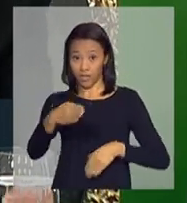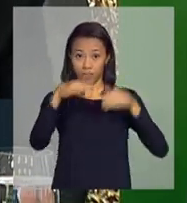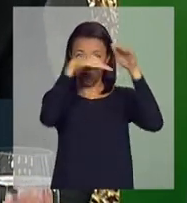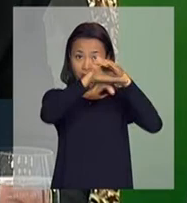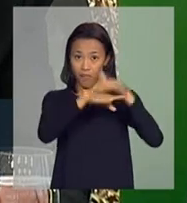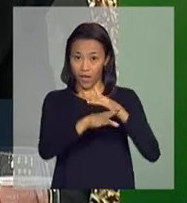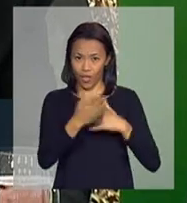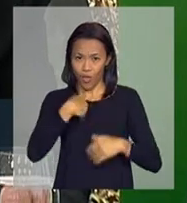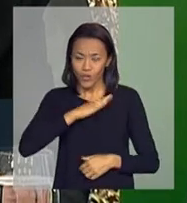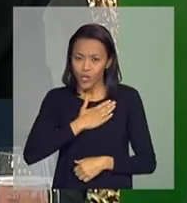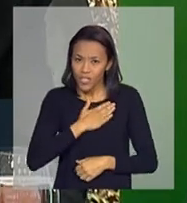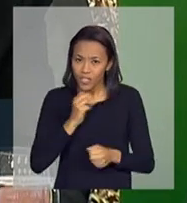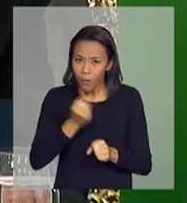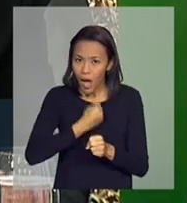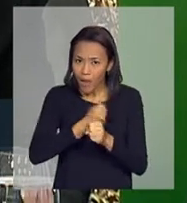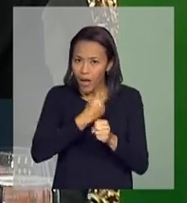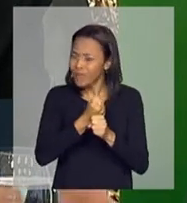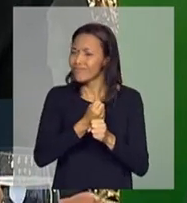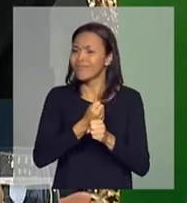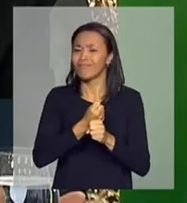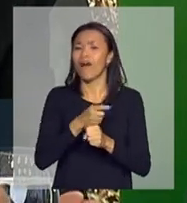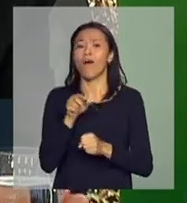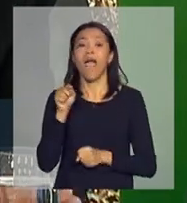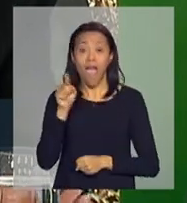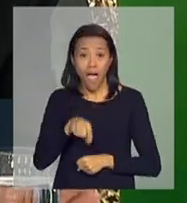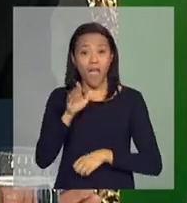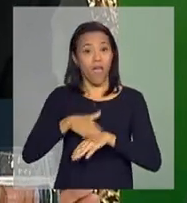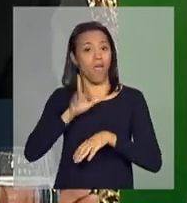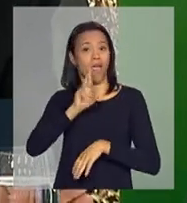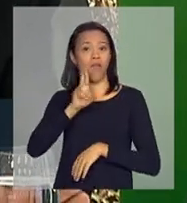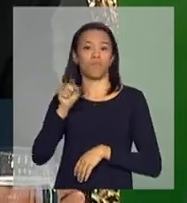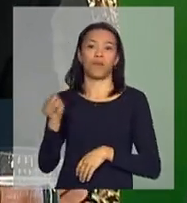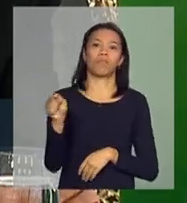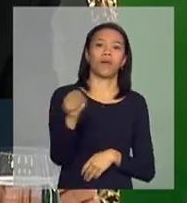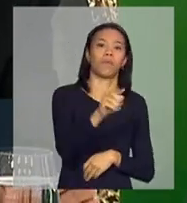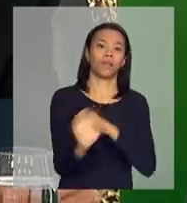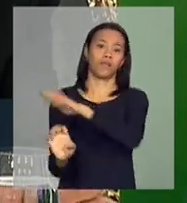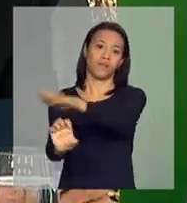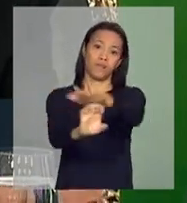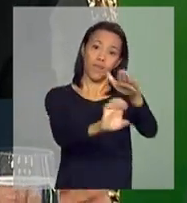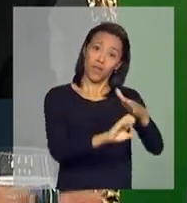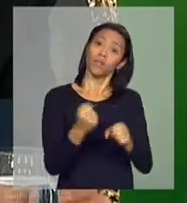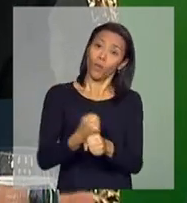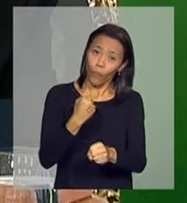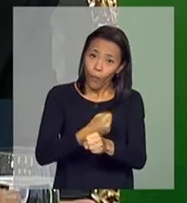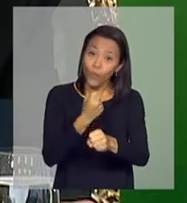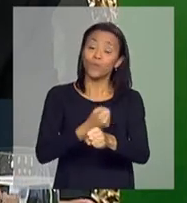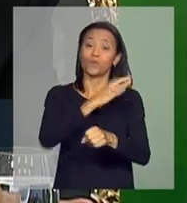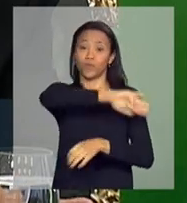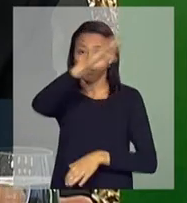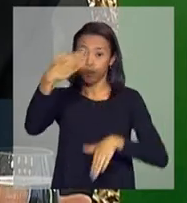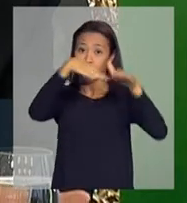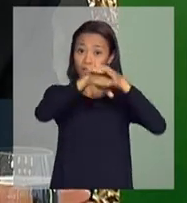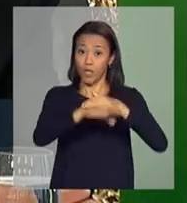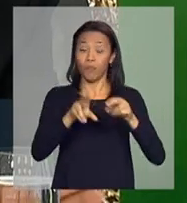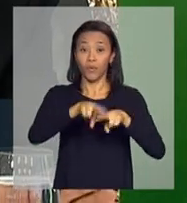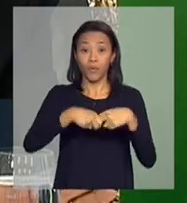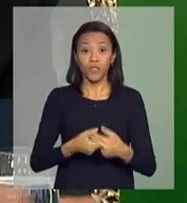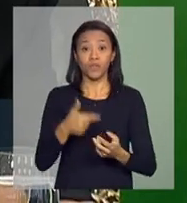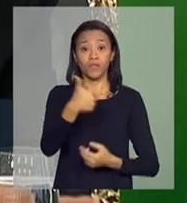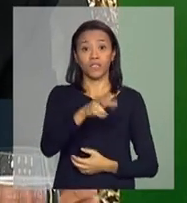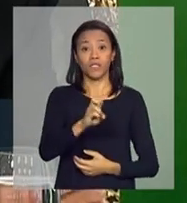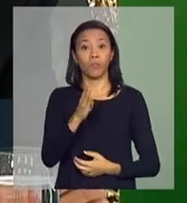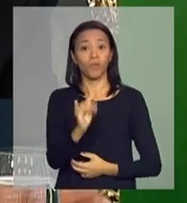Nós gostaríamos que a iniciativa privada construísse todos os armazéns. Por isso que teremos aí 25 bilhões de reais